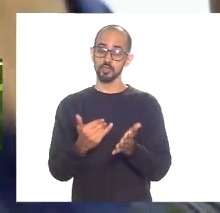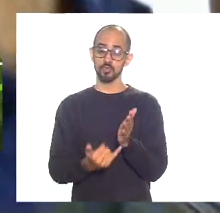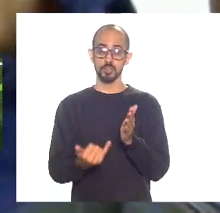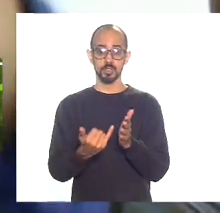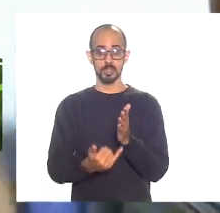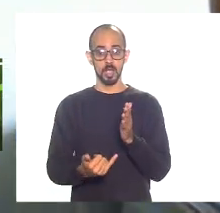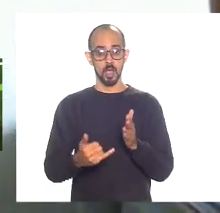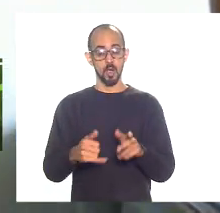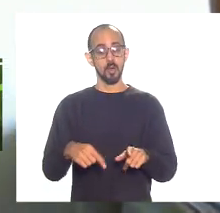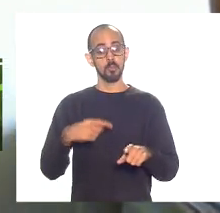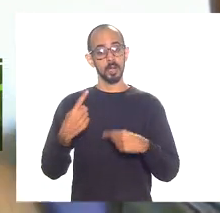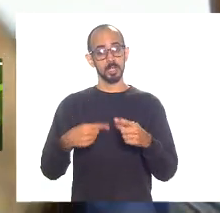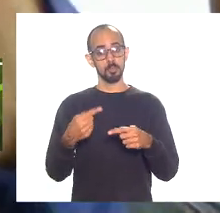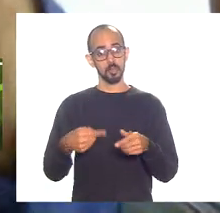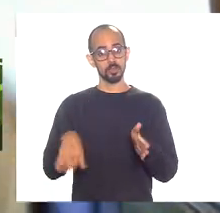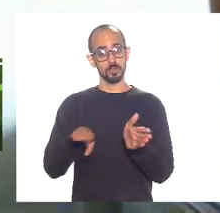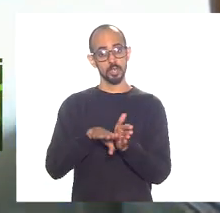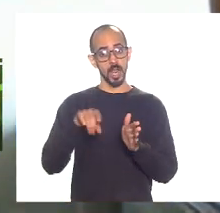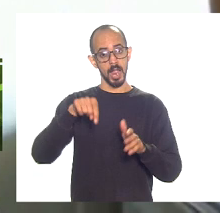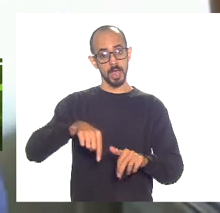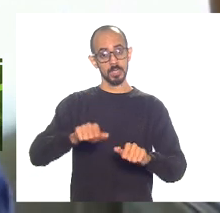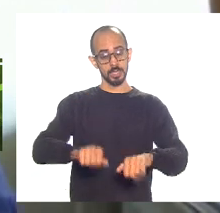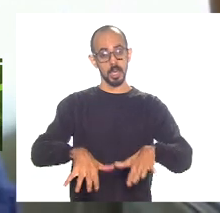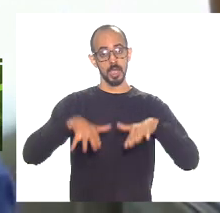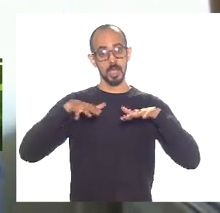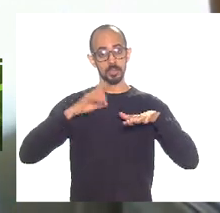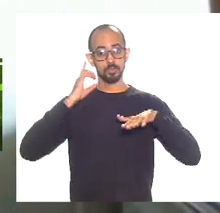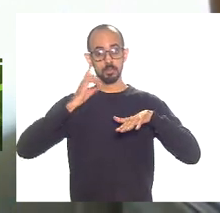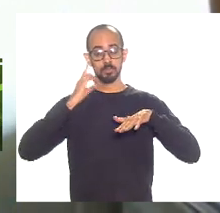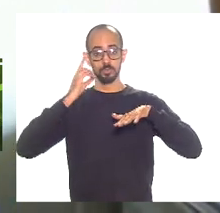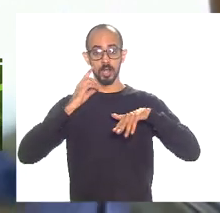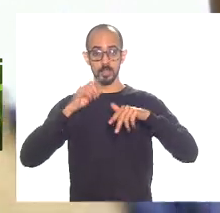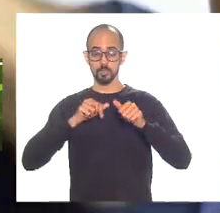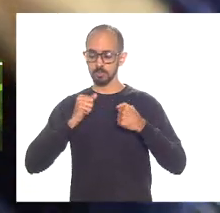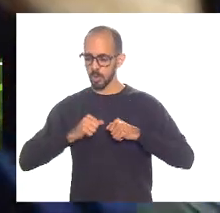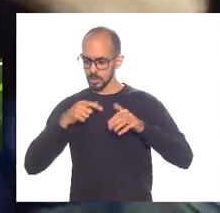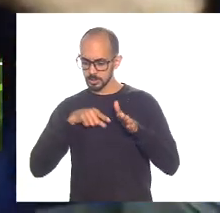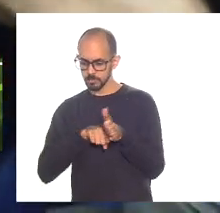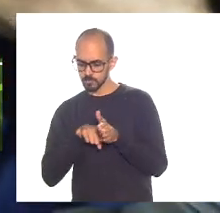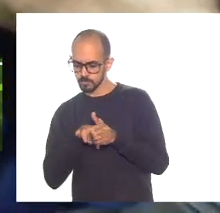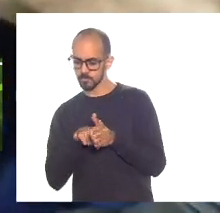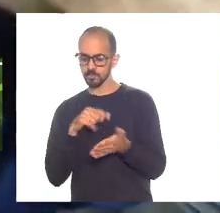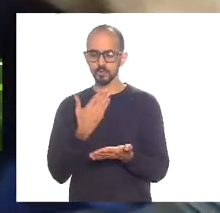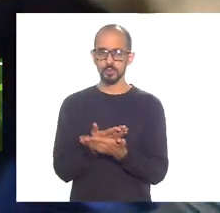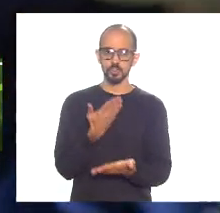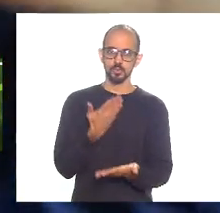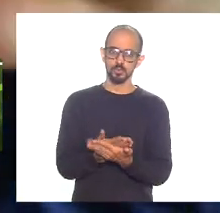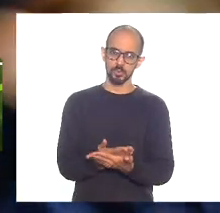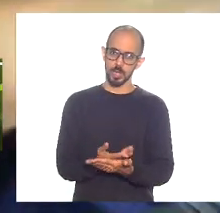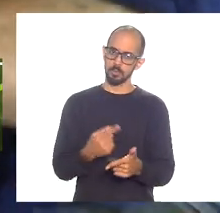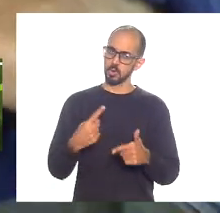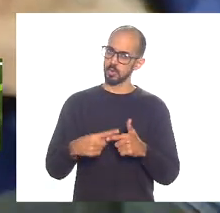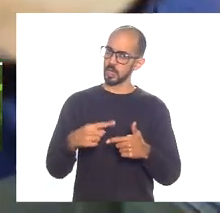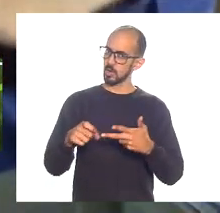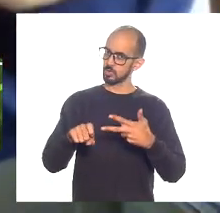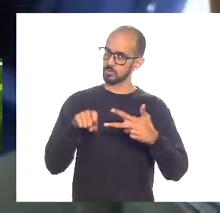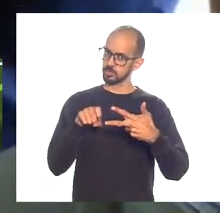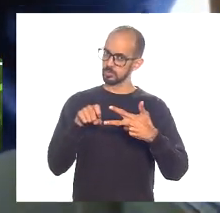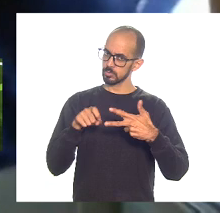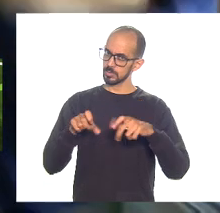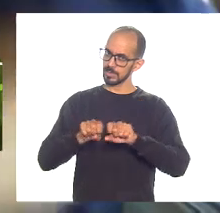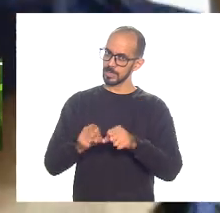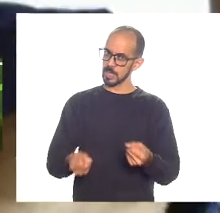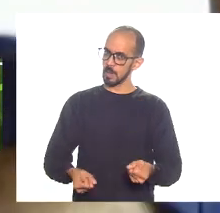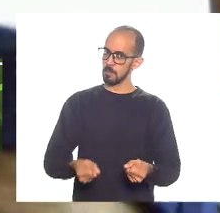também o parlamento possa esmiuçar isso porque o poder executivo se quedou em silêncio e o setor